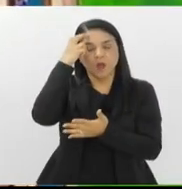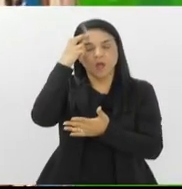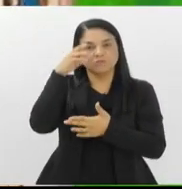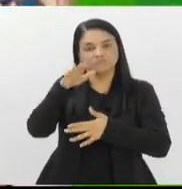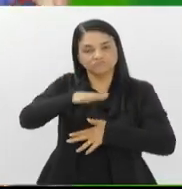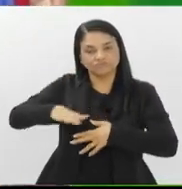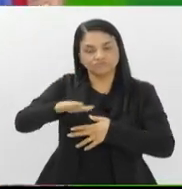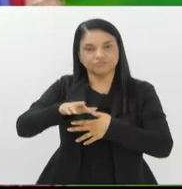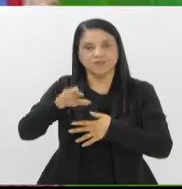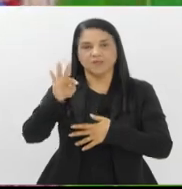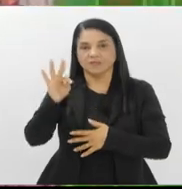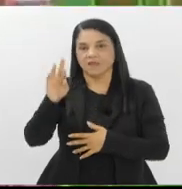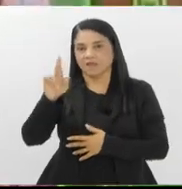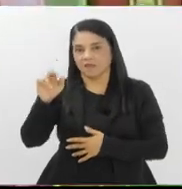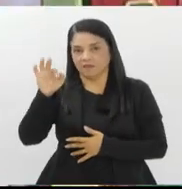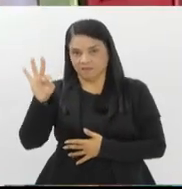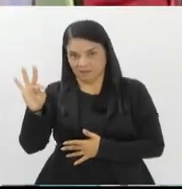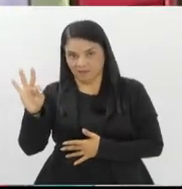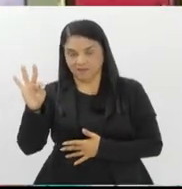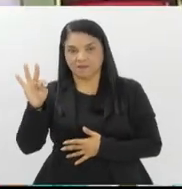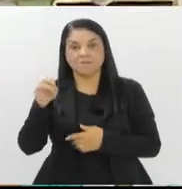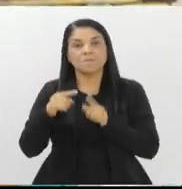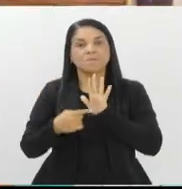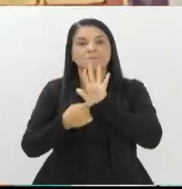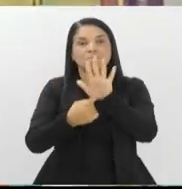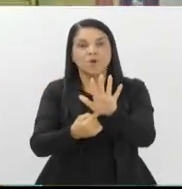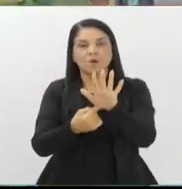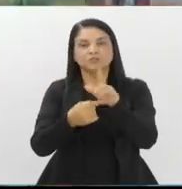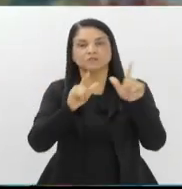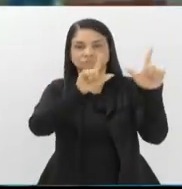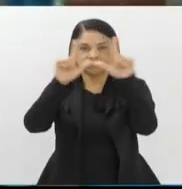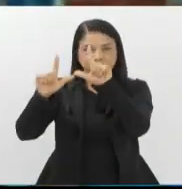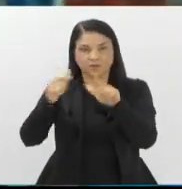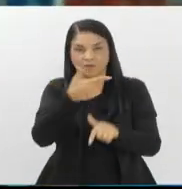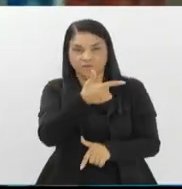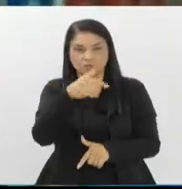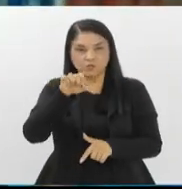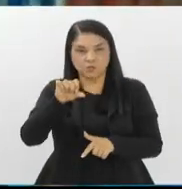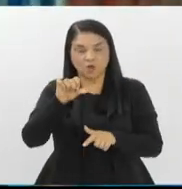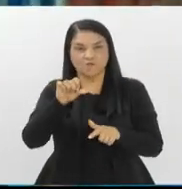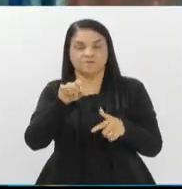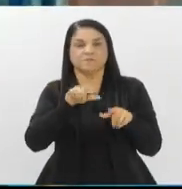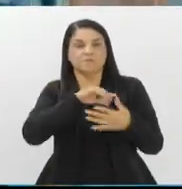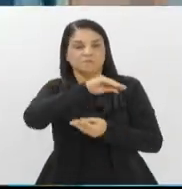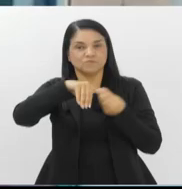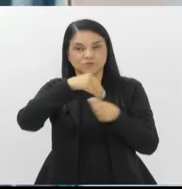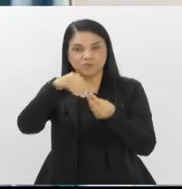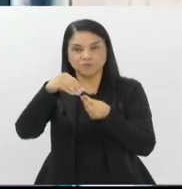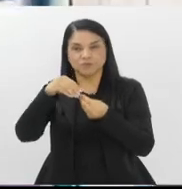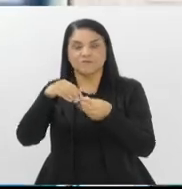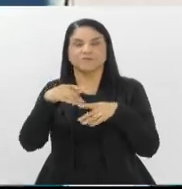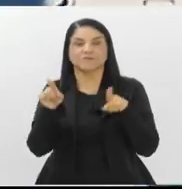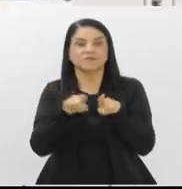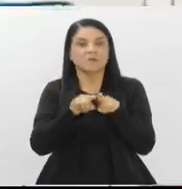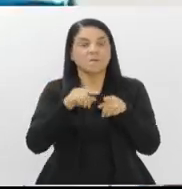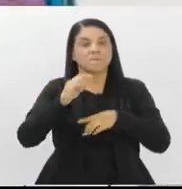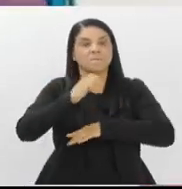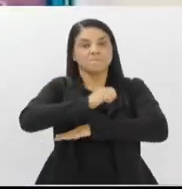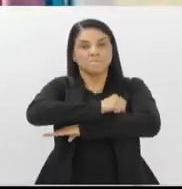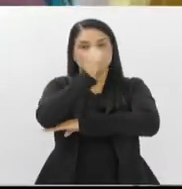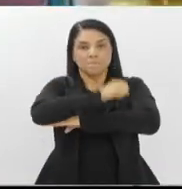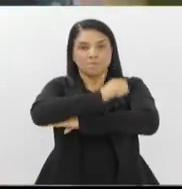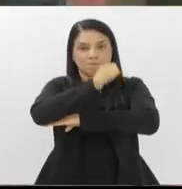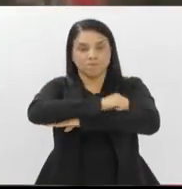Primeira Região. A mostra apresenta 29 obras em técnica mista e acrílica, que fazem parte da série Portas e Janelas,